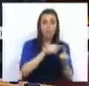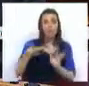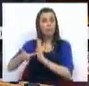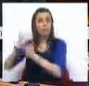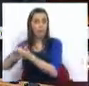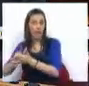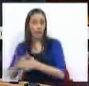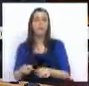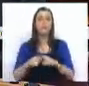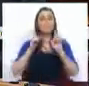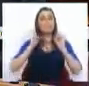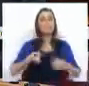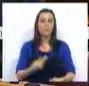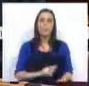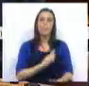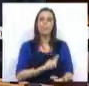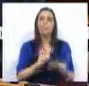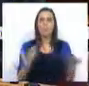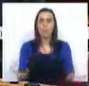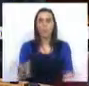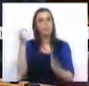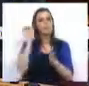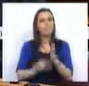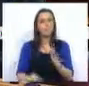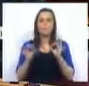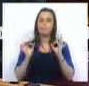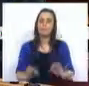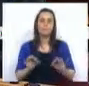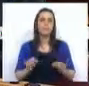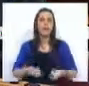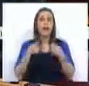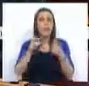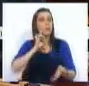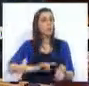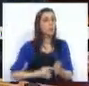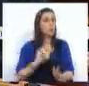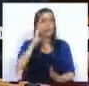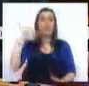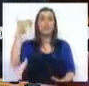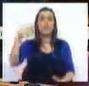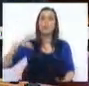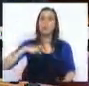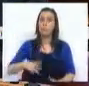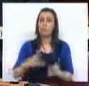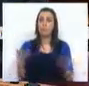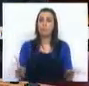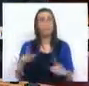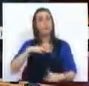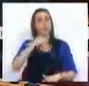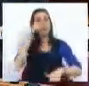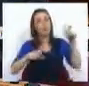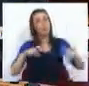técnicos Inicia uma preocupante desistência relativa à aposta fundamental para o futuro de Portugal E dos